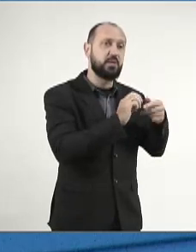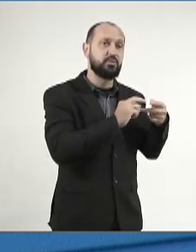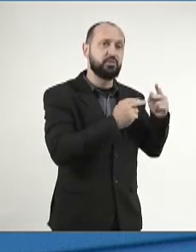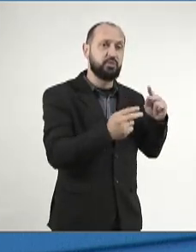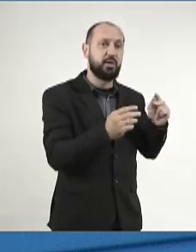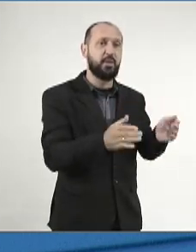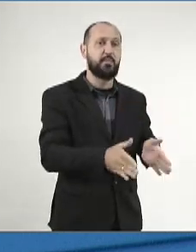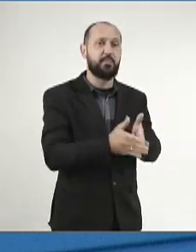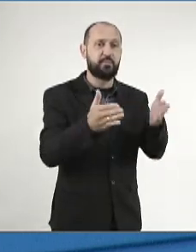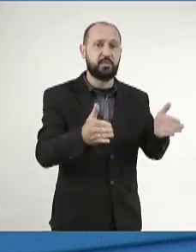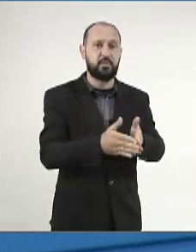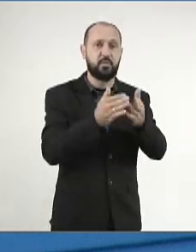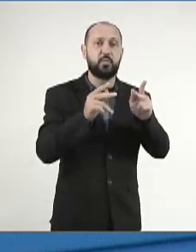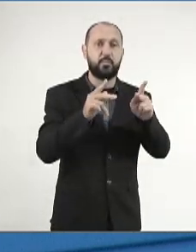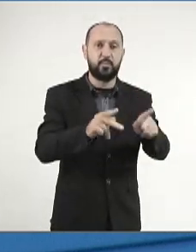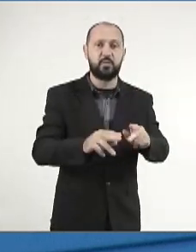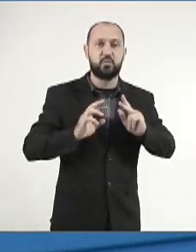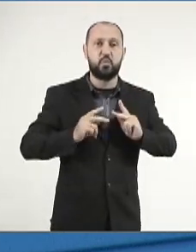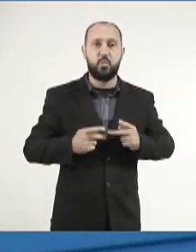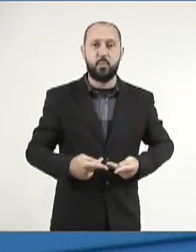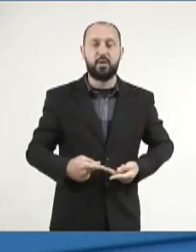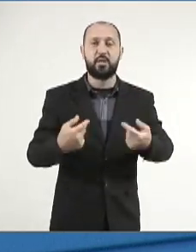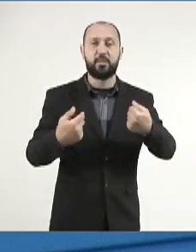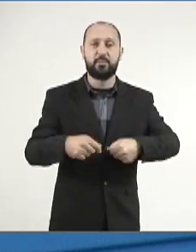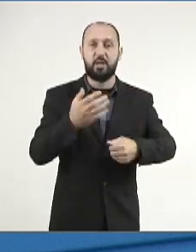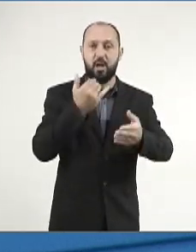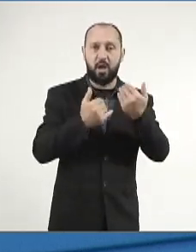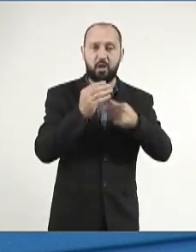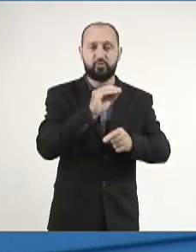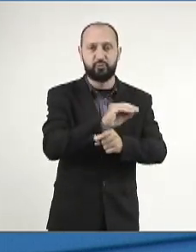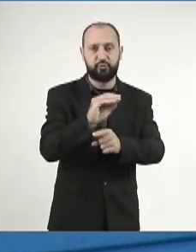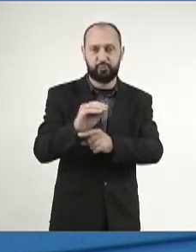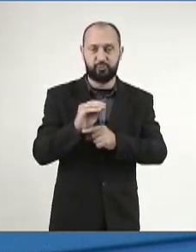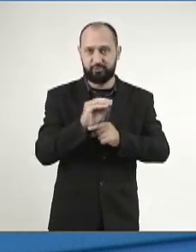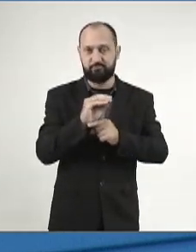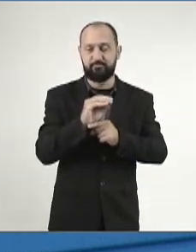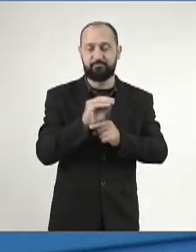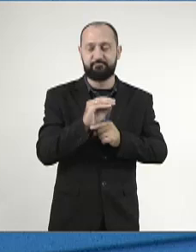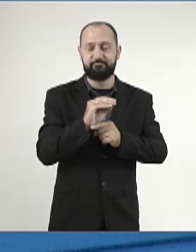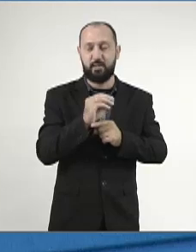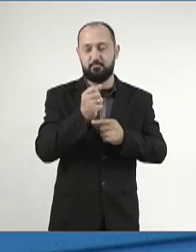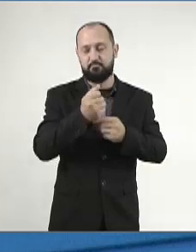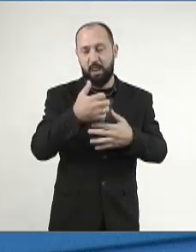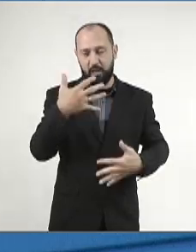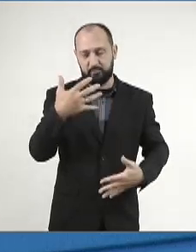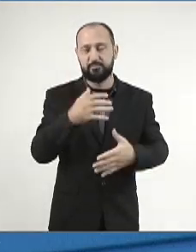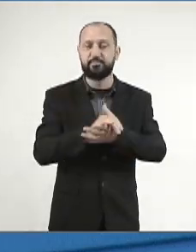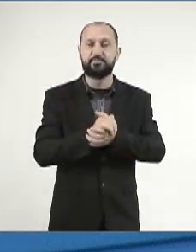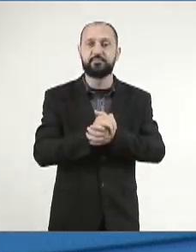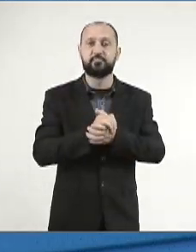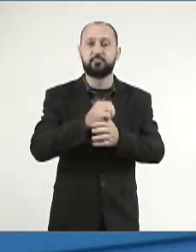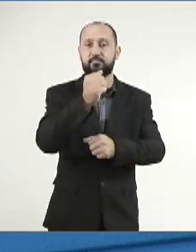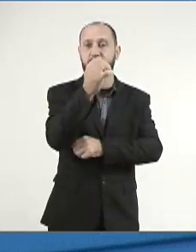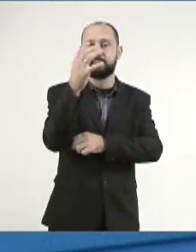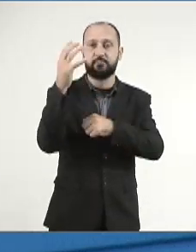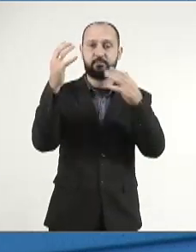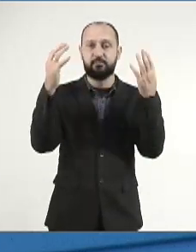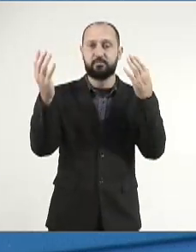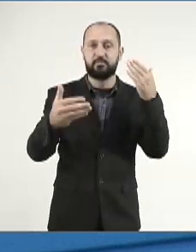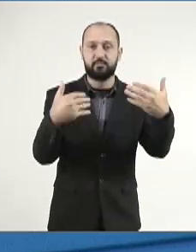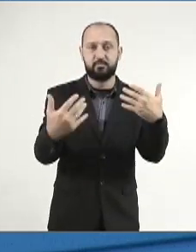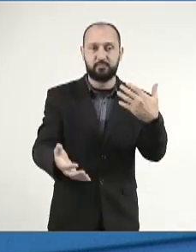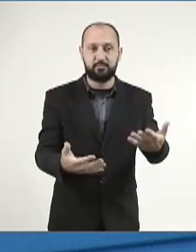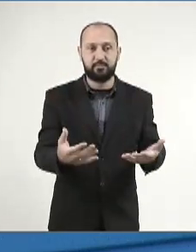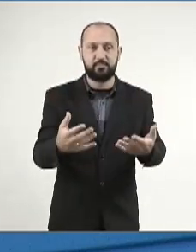empobrecimento da população humana que depende dos recursos do Chaco, dentre outros. Com o desmatamento, a rede de